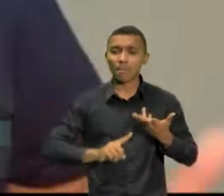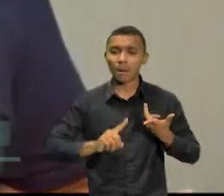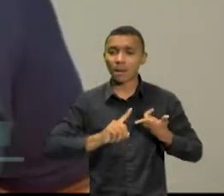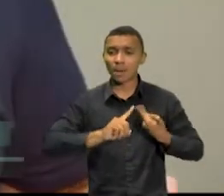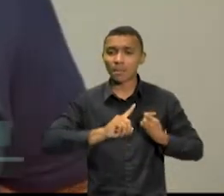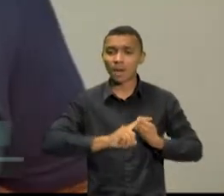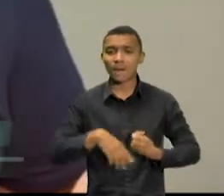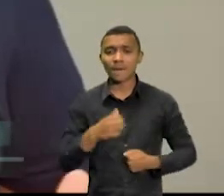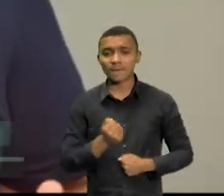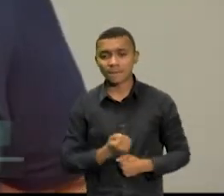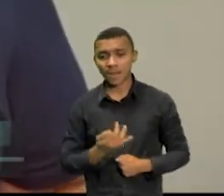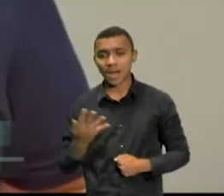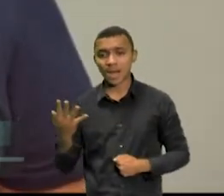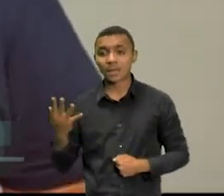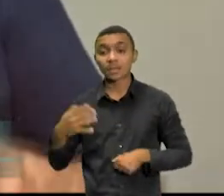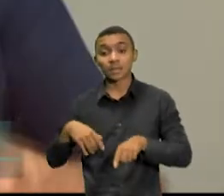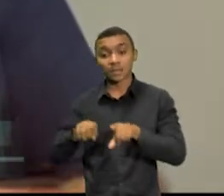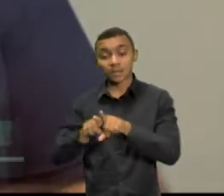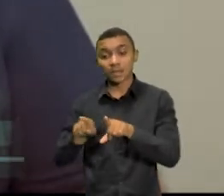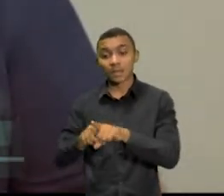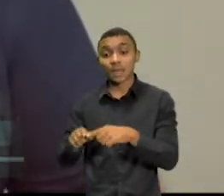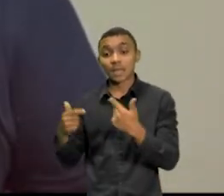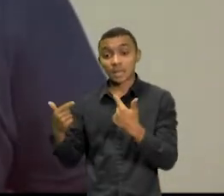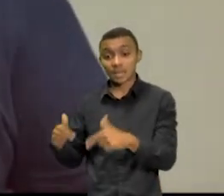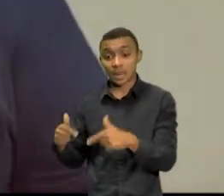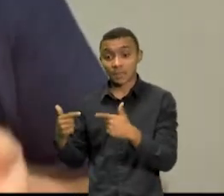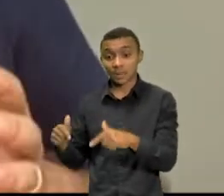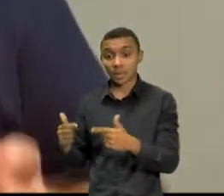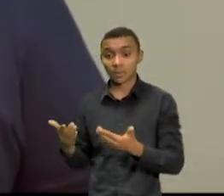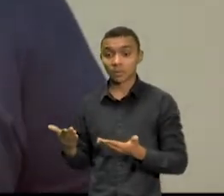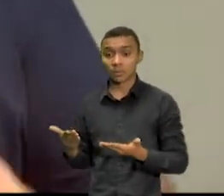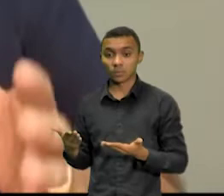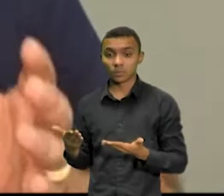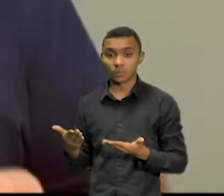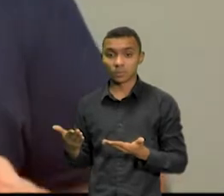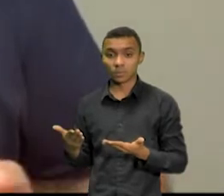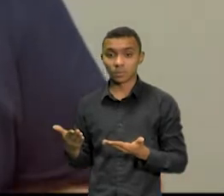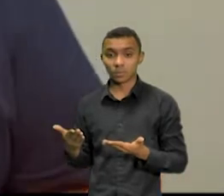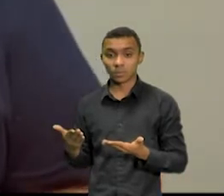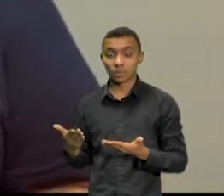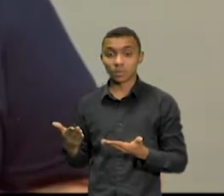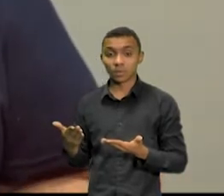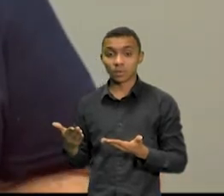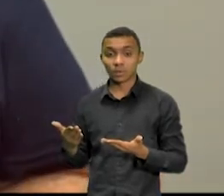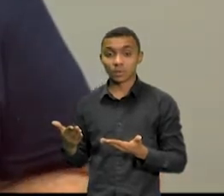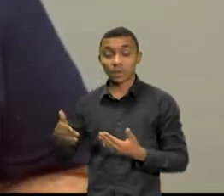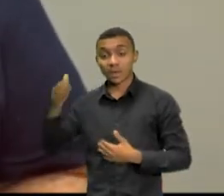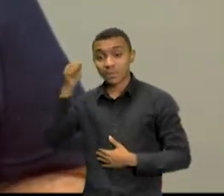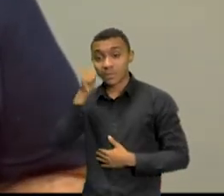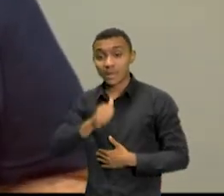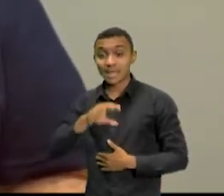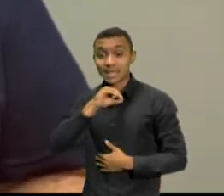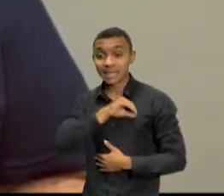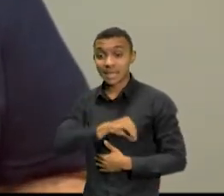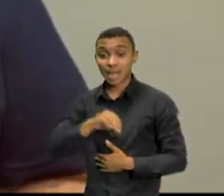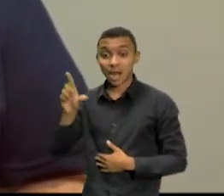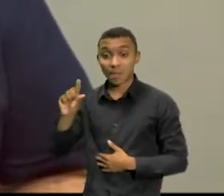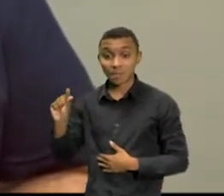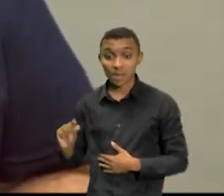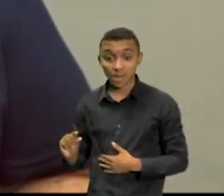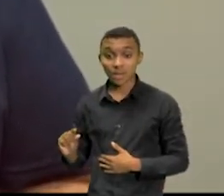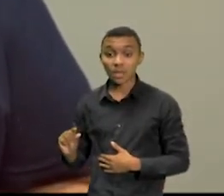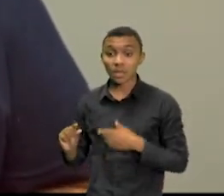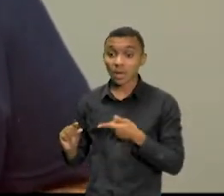e de relações de trabalho. É também o fato que as mulheres ganham menos do que os homens, chegando a ter um rendimento